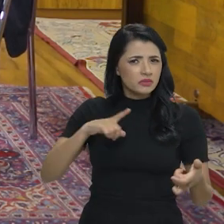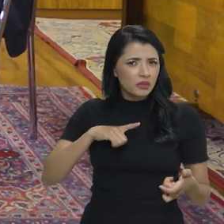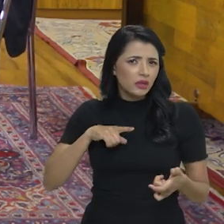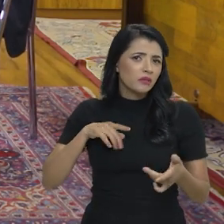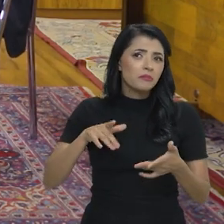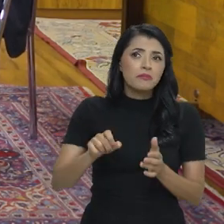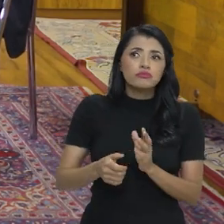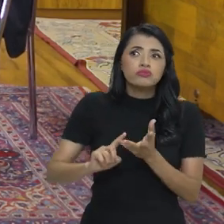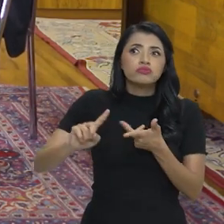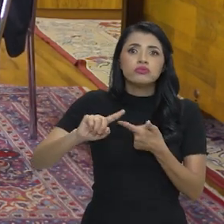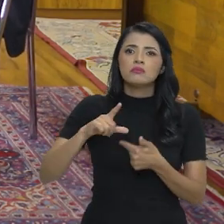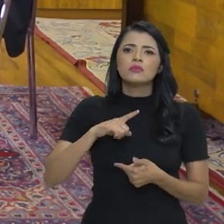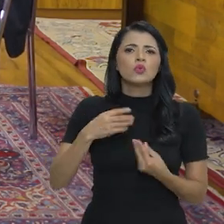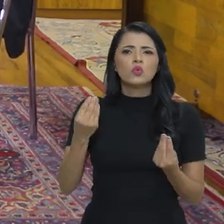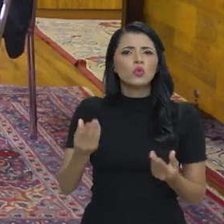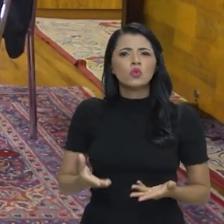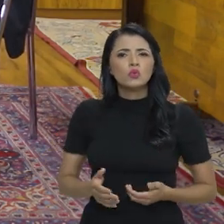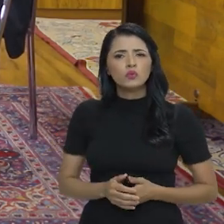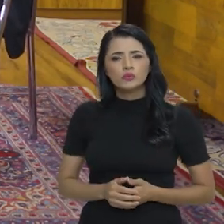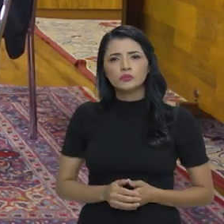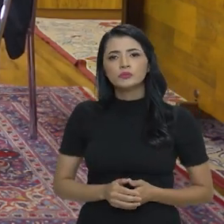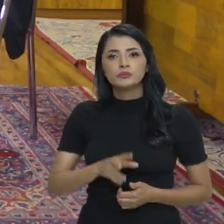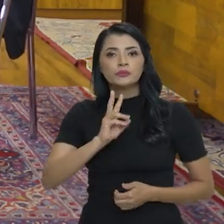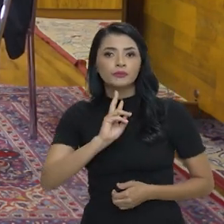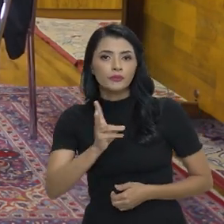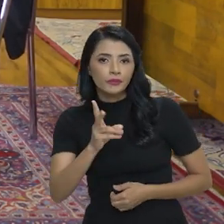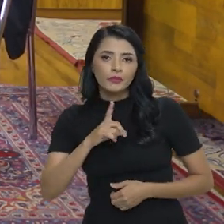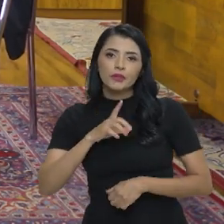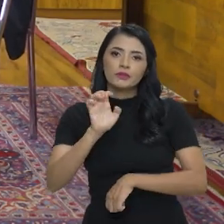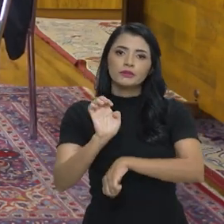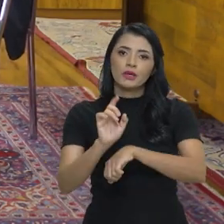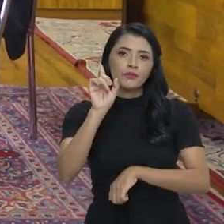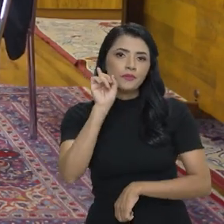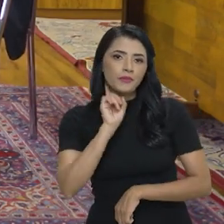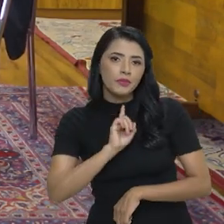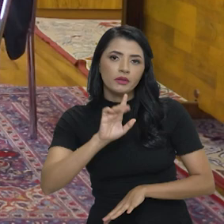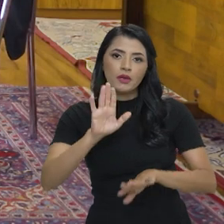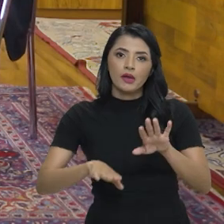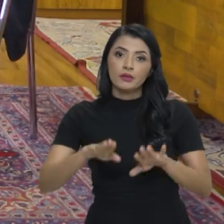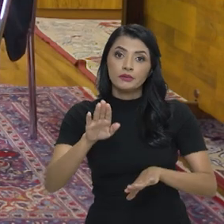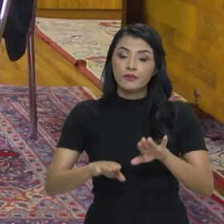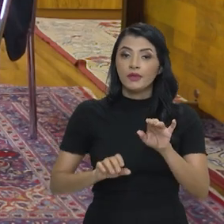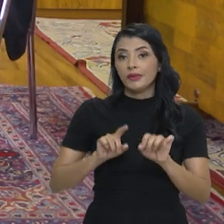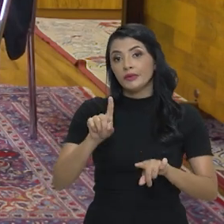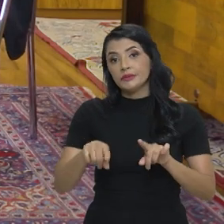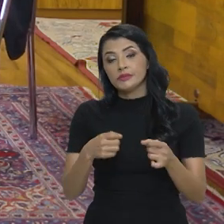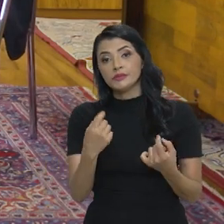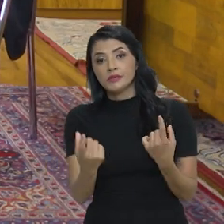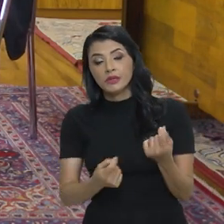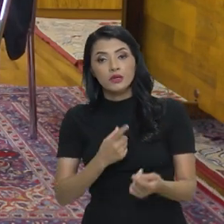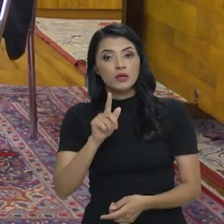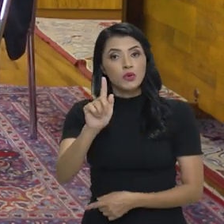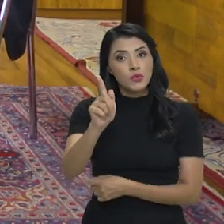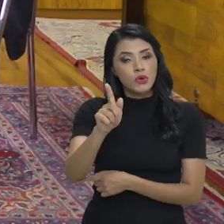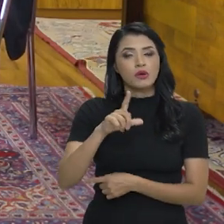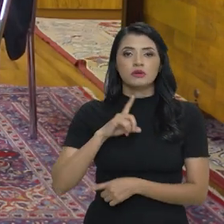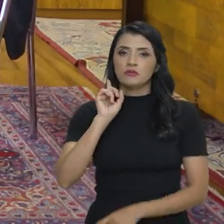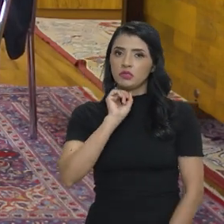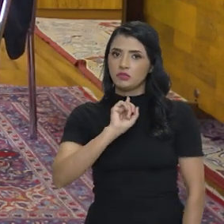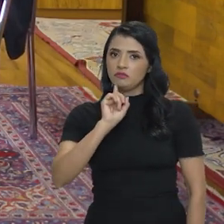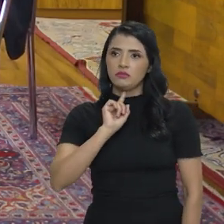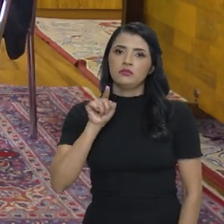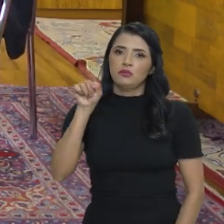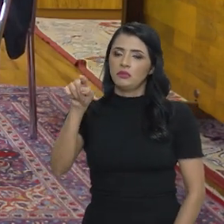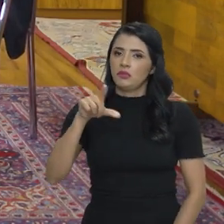é mais frequente? Você tem sempre o estado de Minas, às vezes Goiás, mas o estado de Minas sempre com um grande